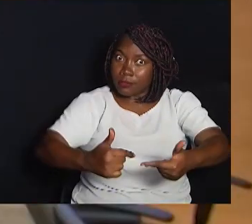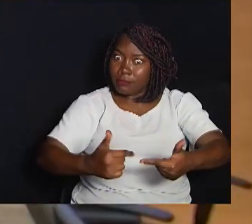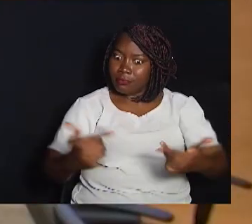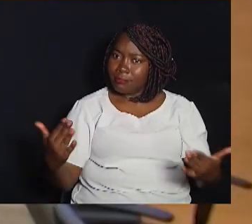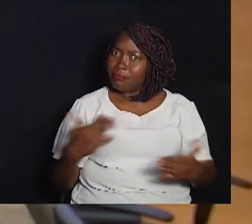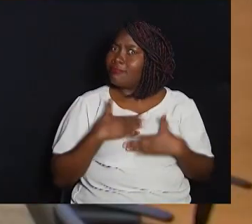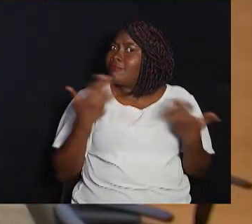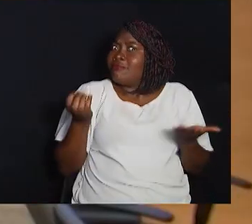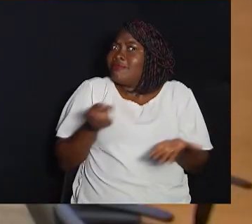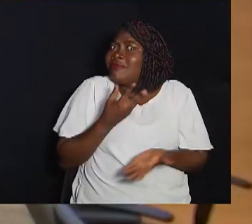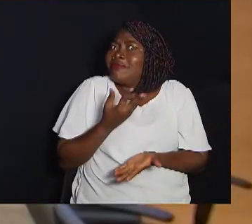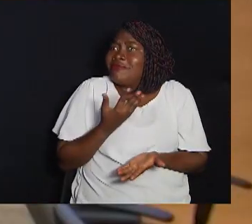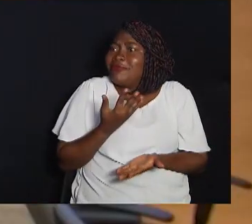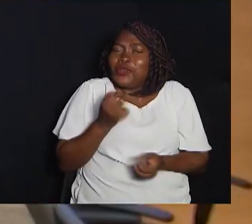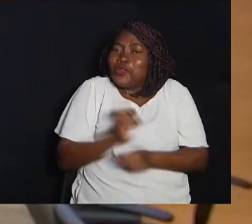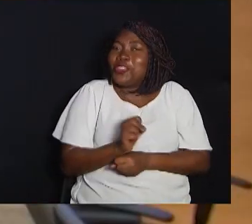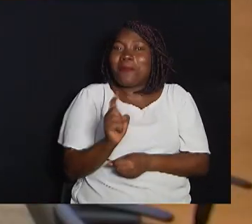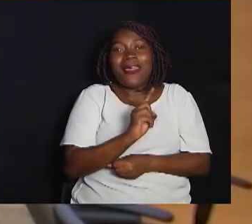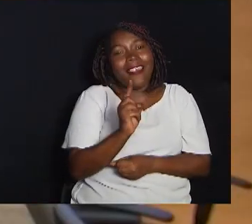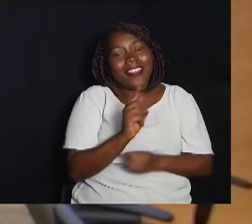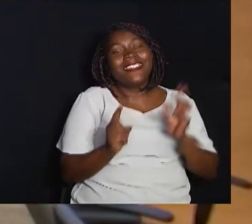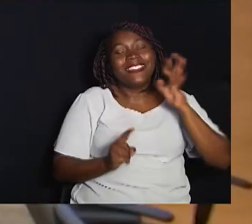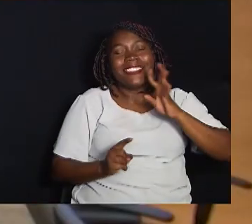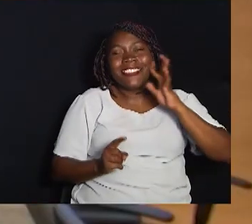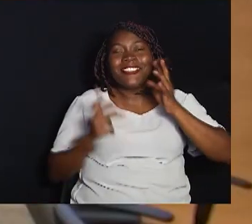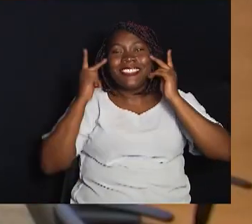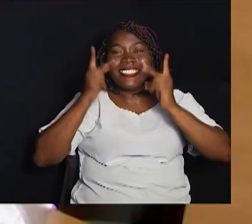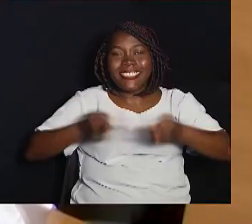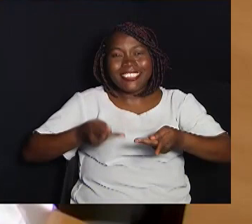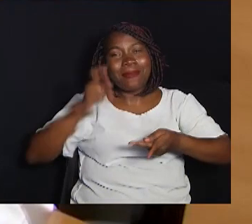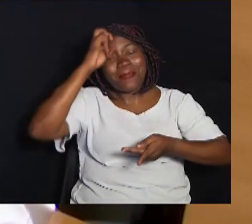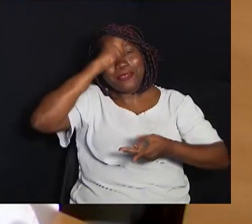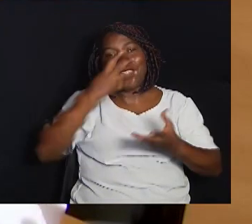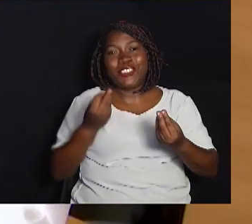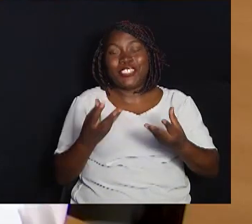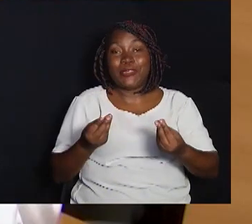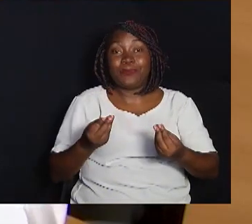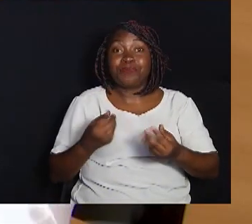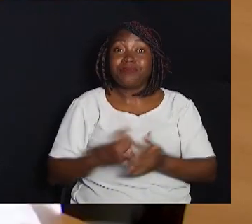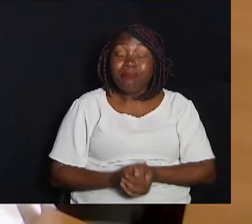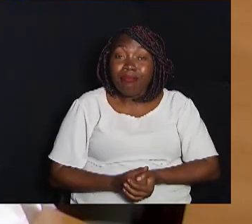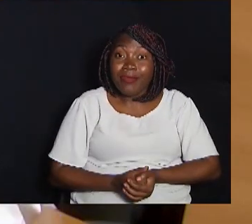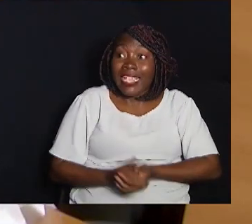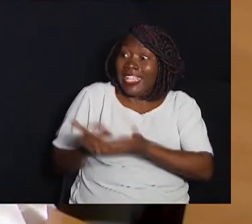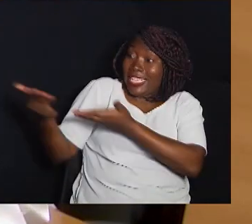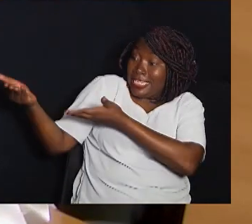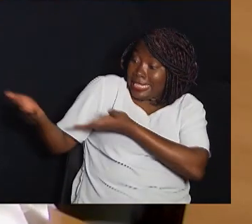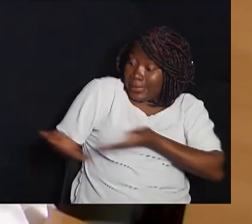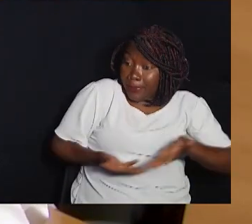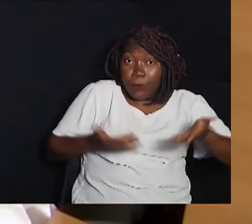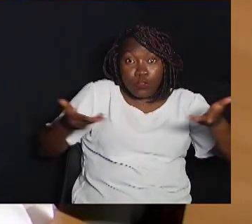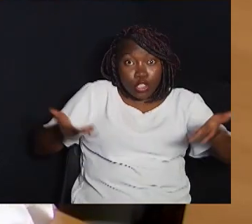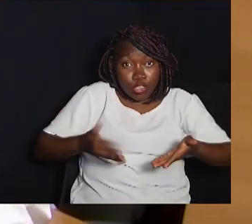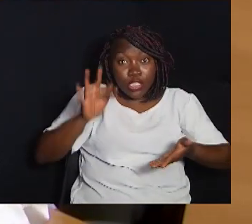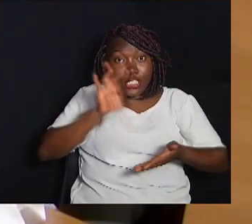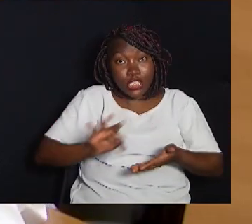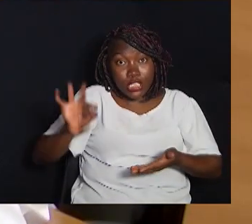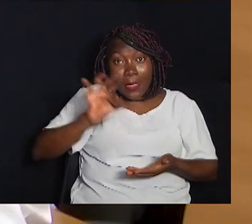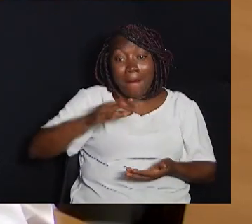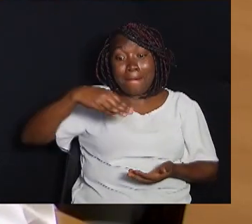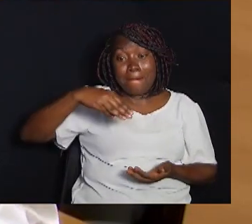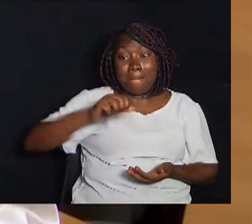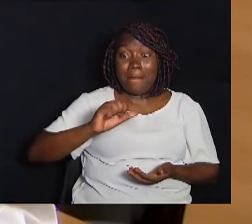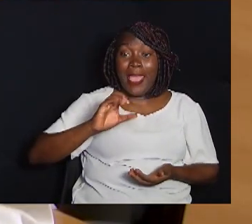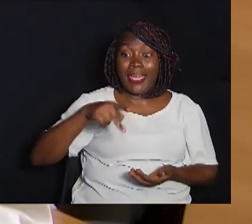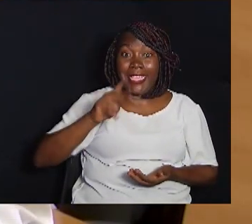a gente, a gente não esperava E foi bem legal a visita, aprendi bastante Nós recebemos hoje a Universidade de Mackenzie, do curso